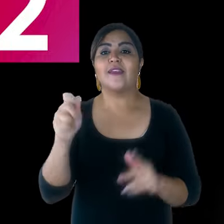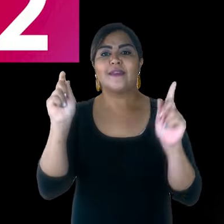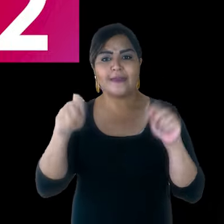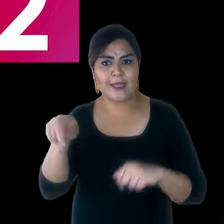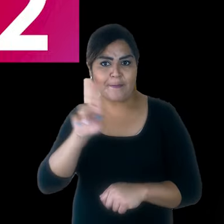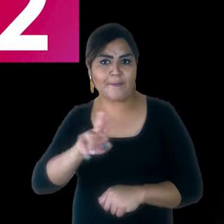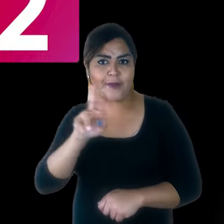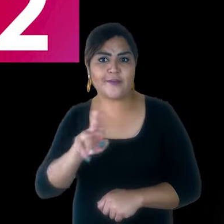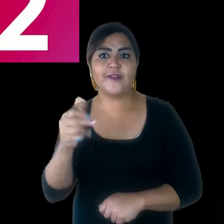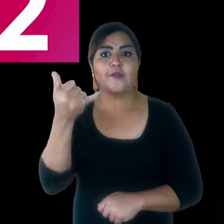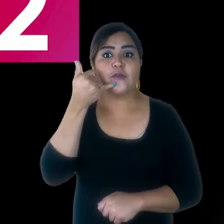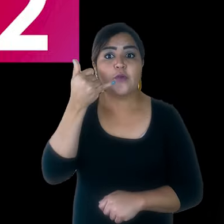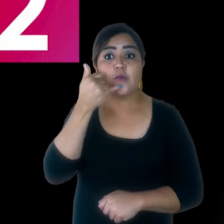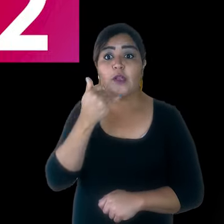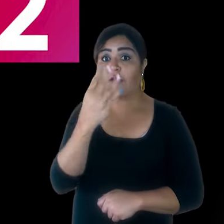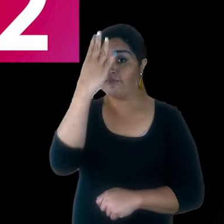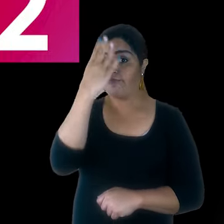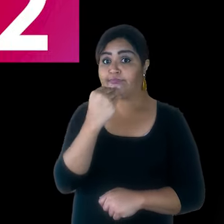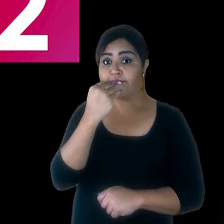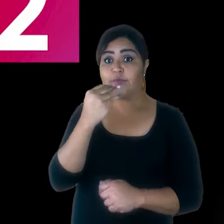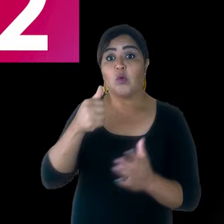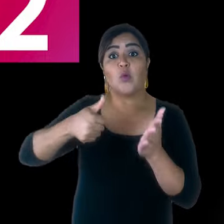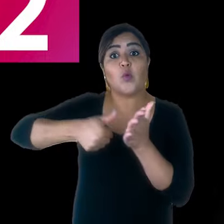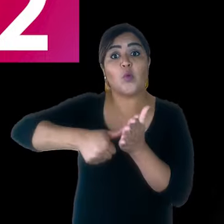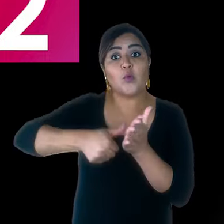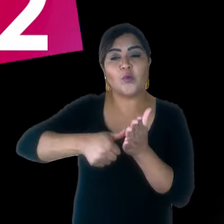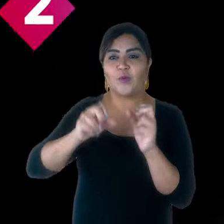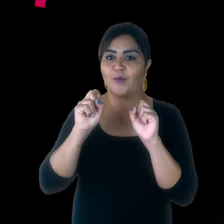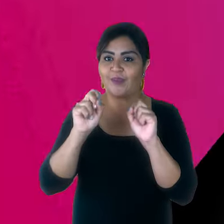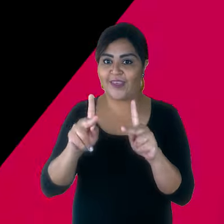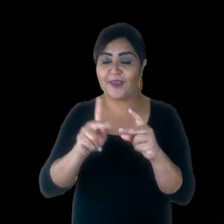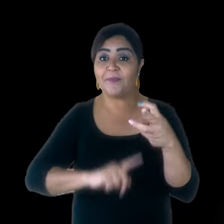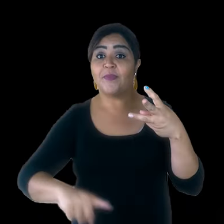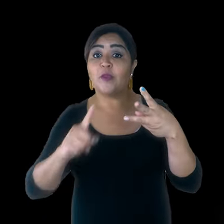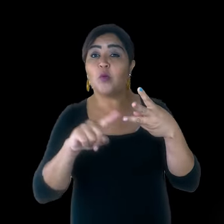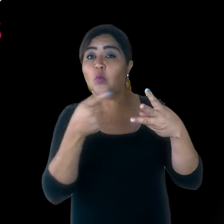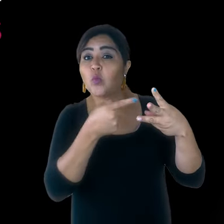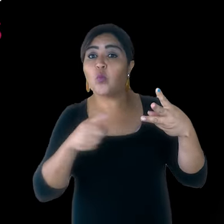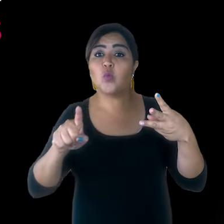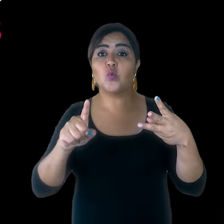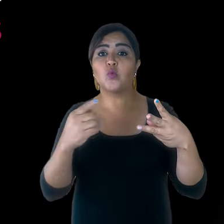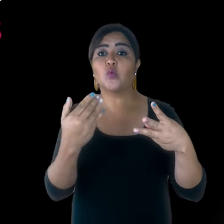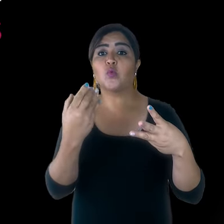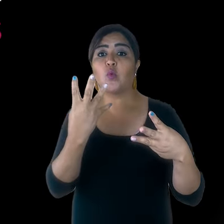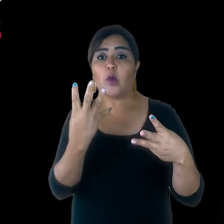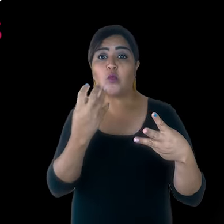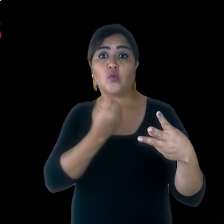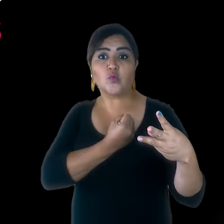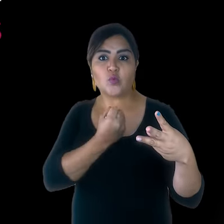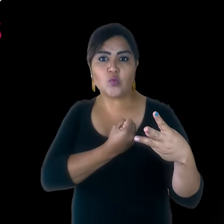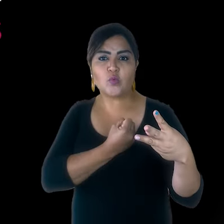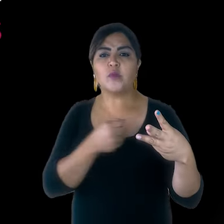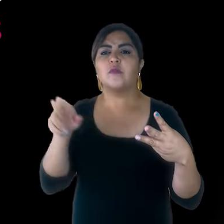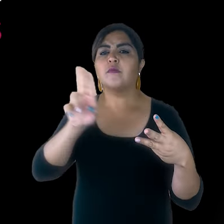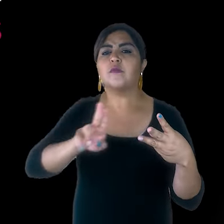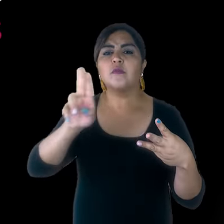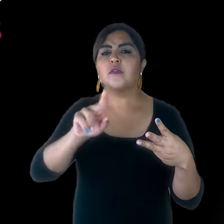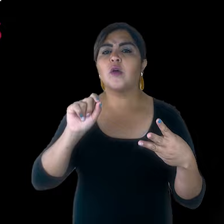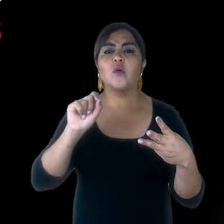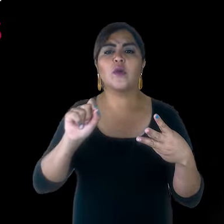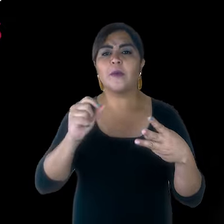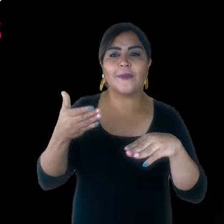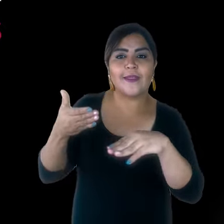celular você consegue usar a digital ou Face ID como alternativa. E por último, a senha de 4 dígitos.